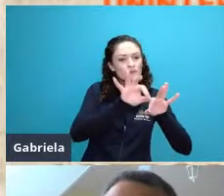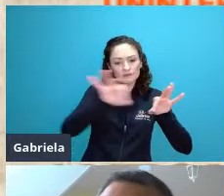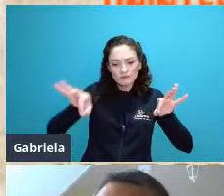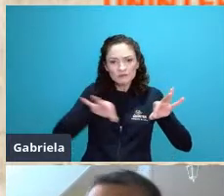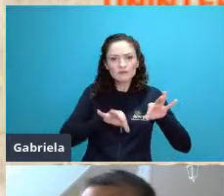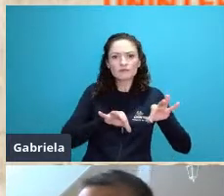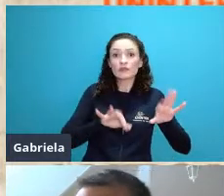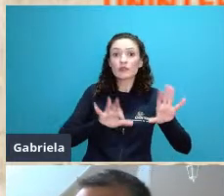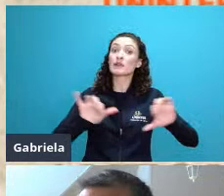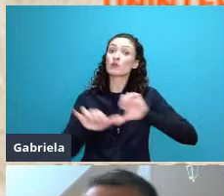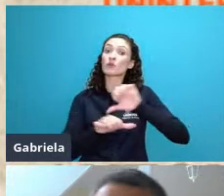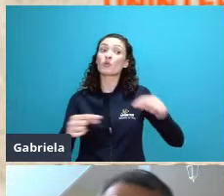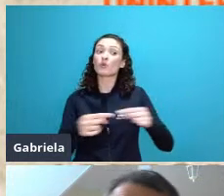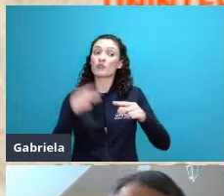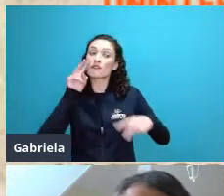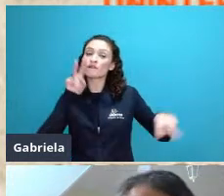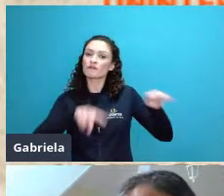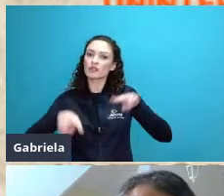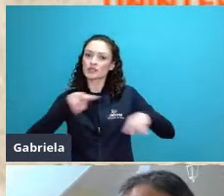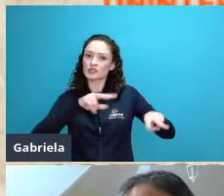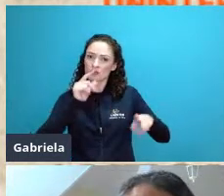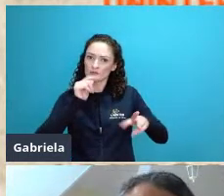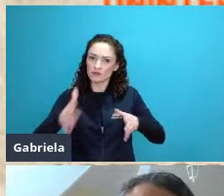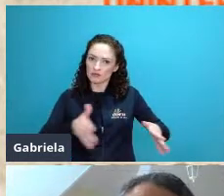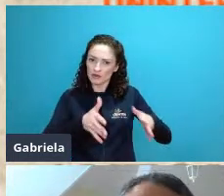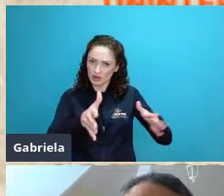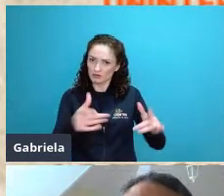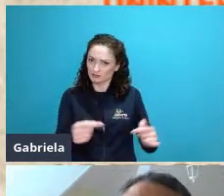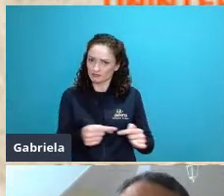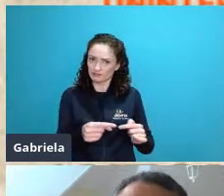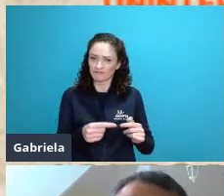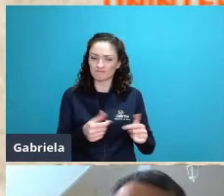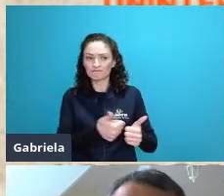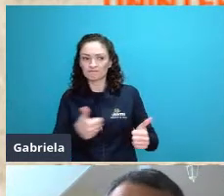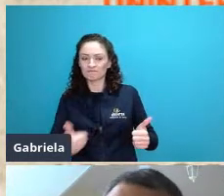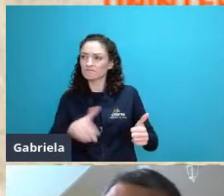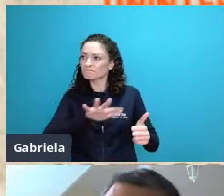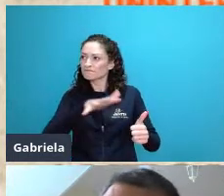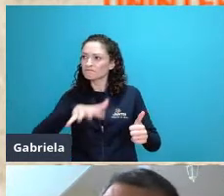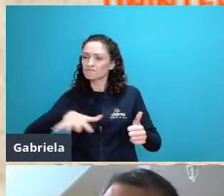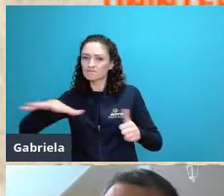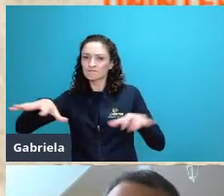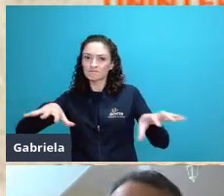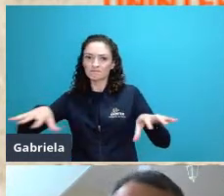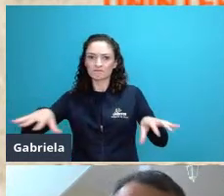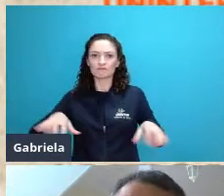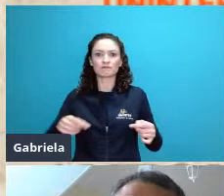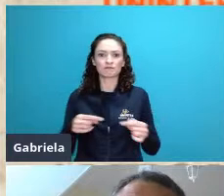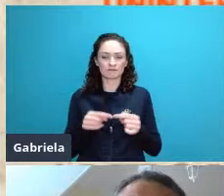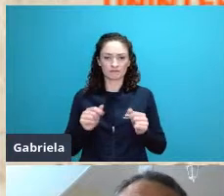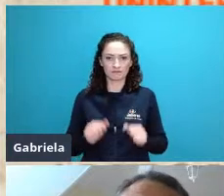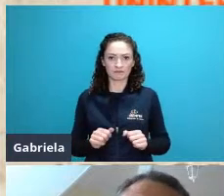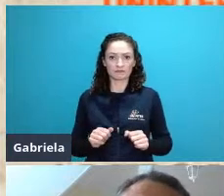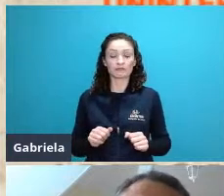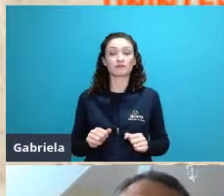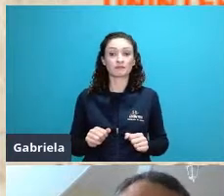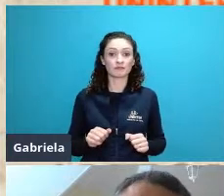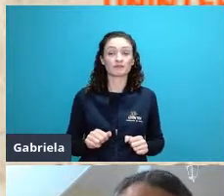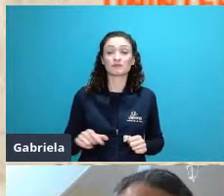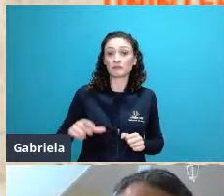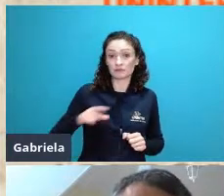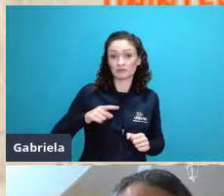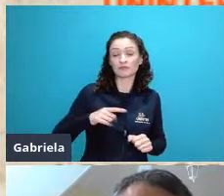então o Cristofoletti é é trabalhava fortemente com essa abordagem de morfometria